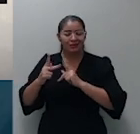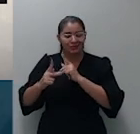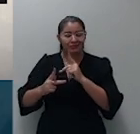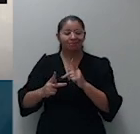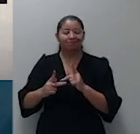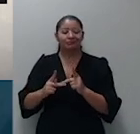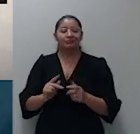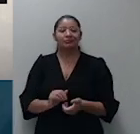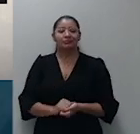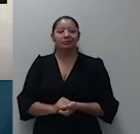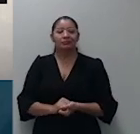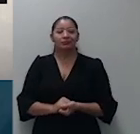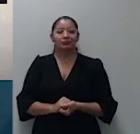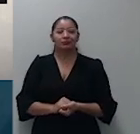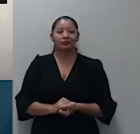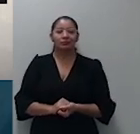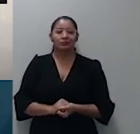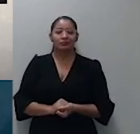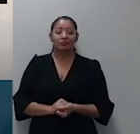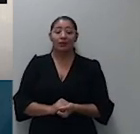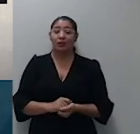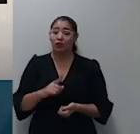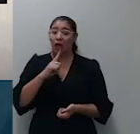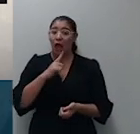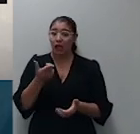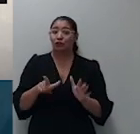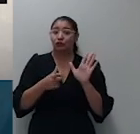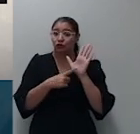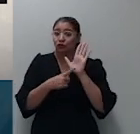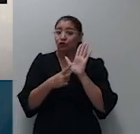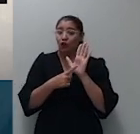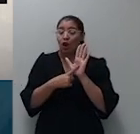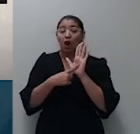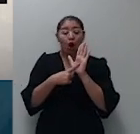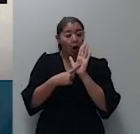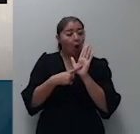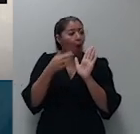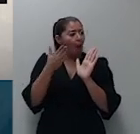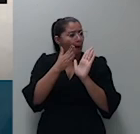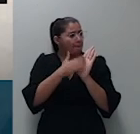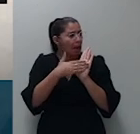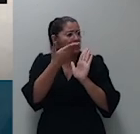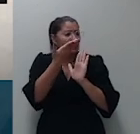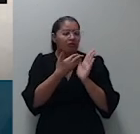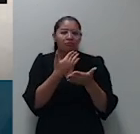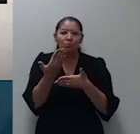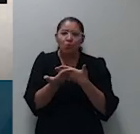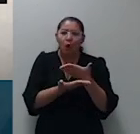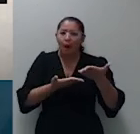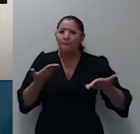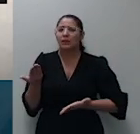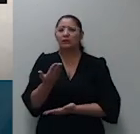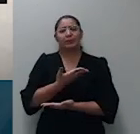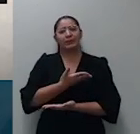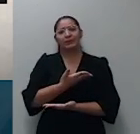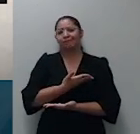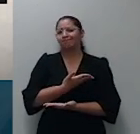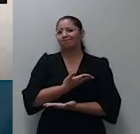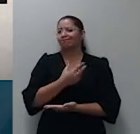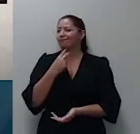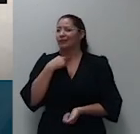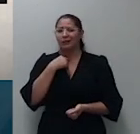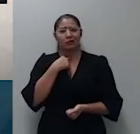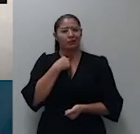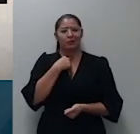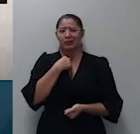havia ocorrido a apresentação do plano de partilha amigável não poderia então a senhora André